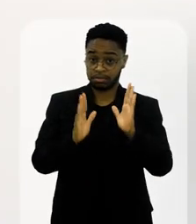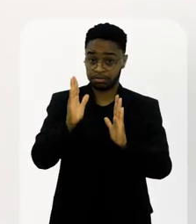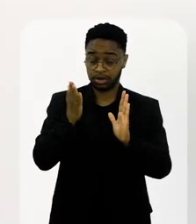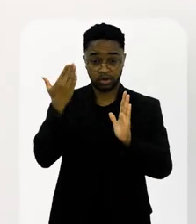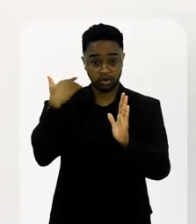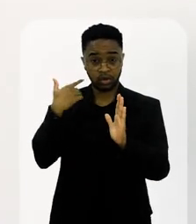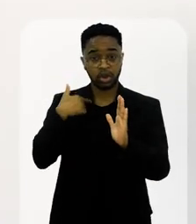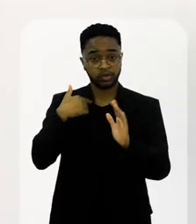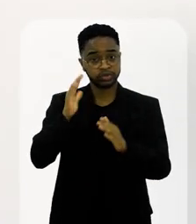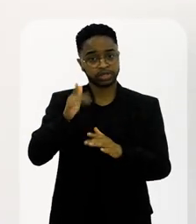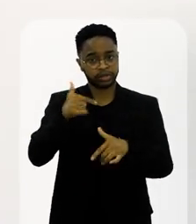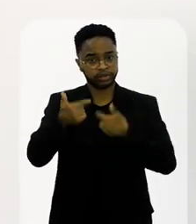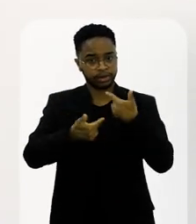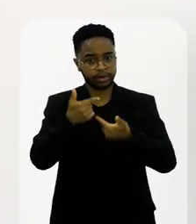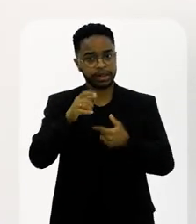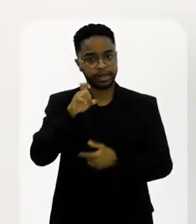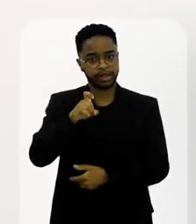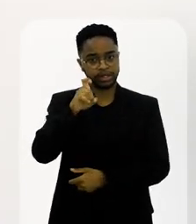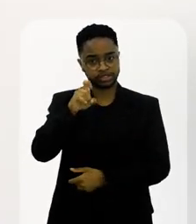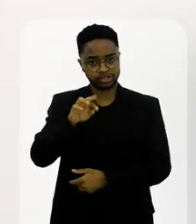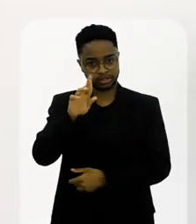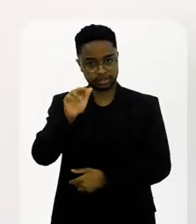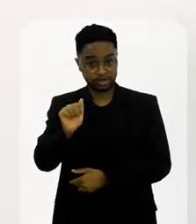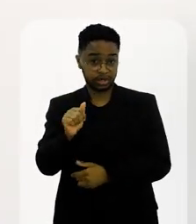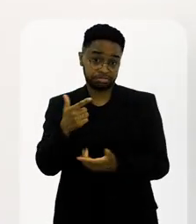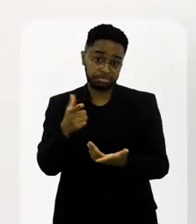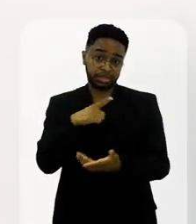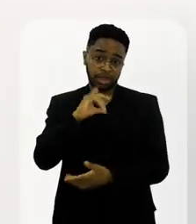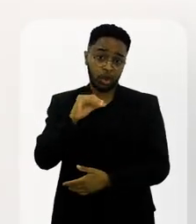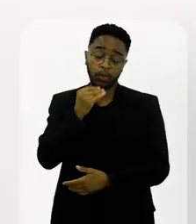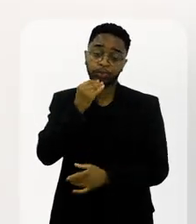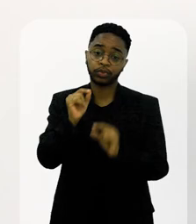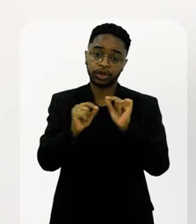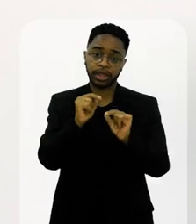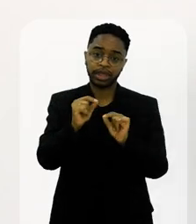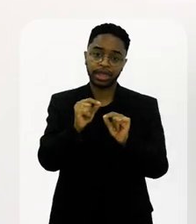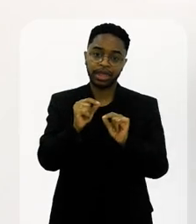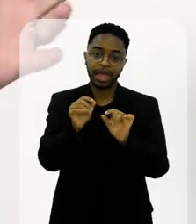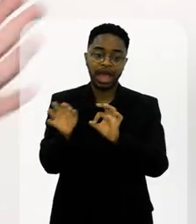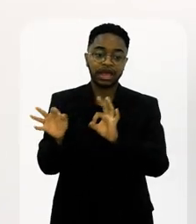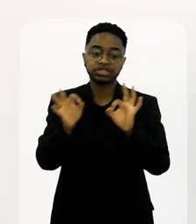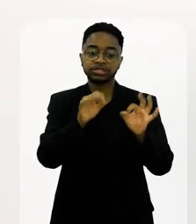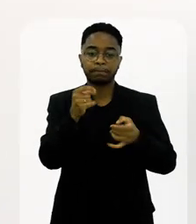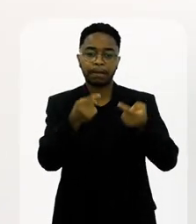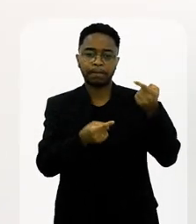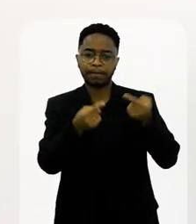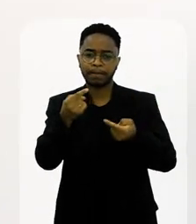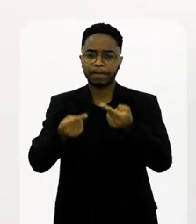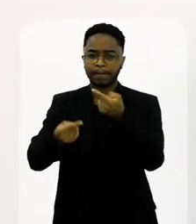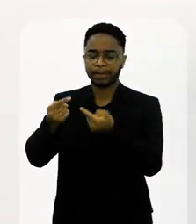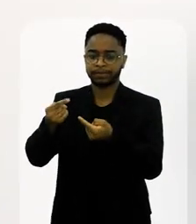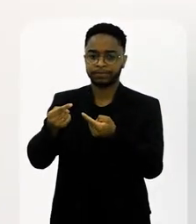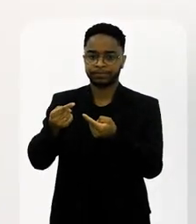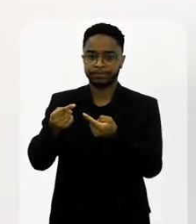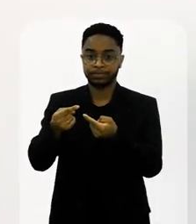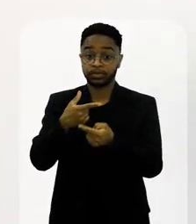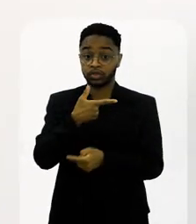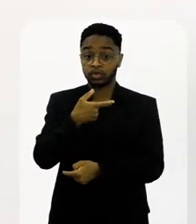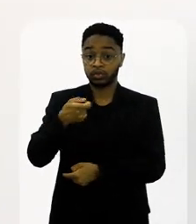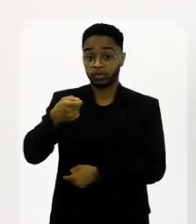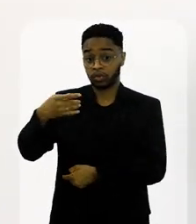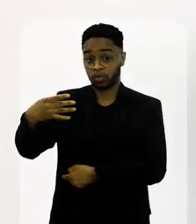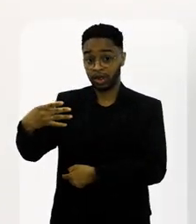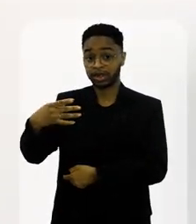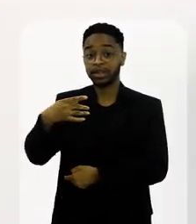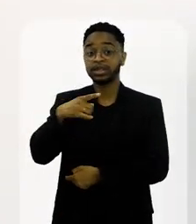época, eu já era do Jornal Extra, então eu tinha a oportunidade, meio como ouvinte, de assistir aos debates do Estandarte de Ouro. Em